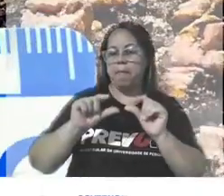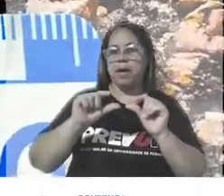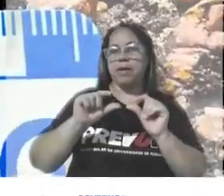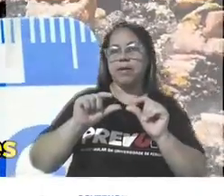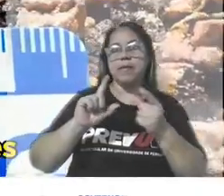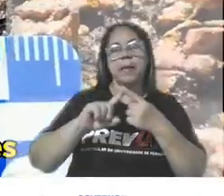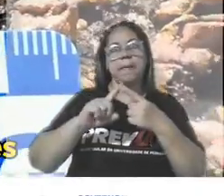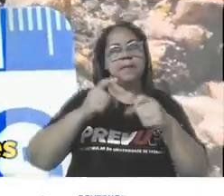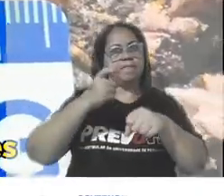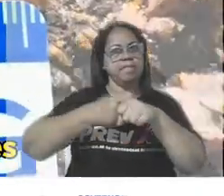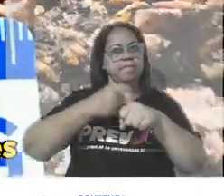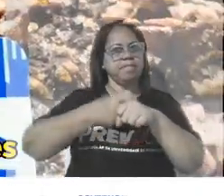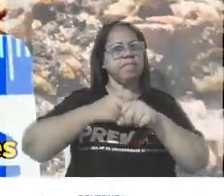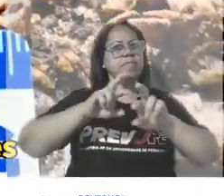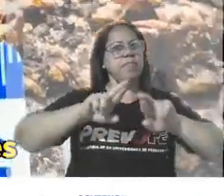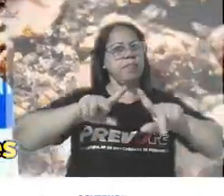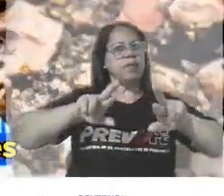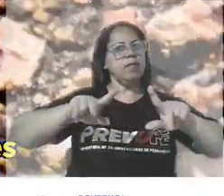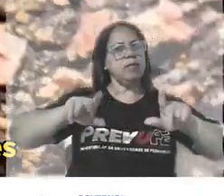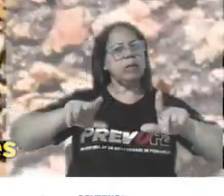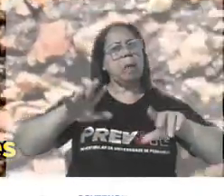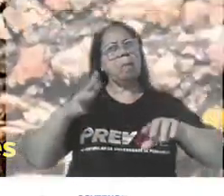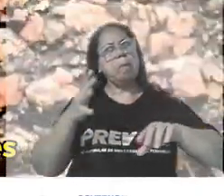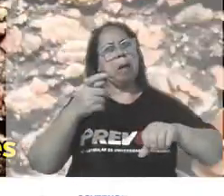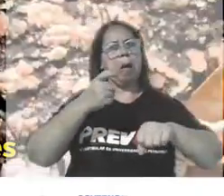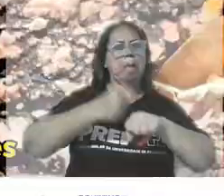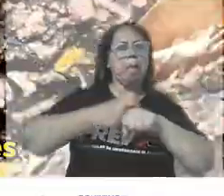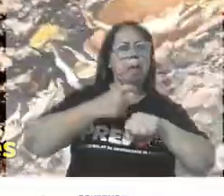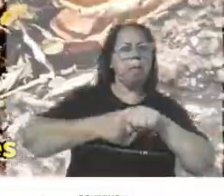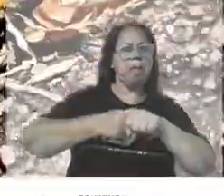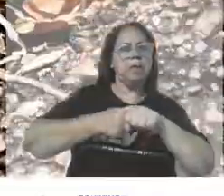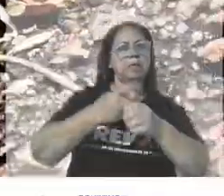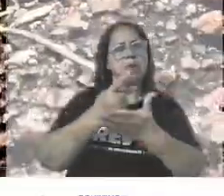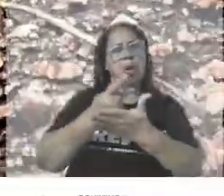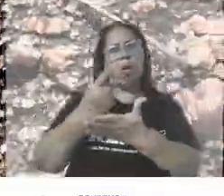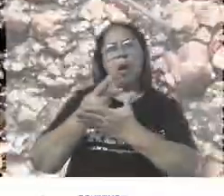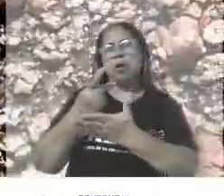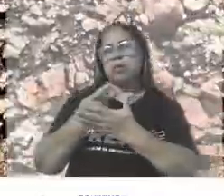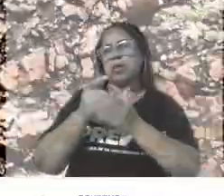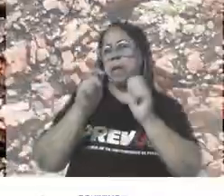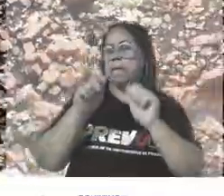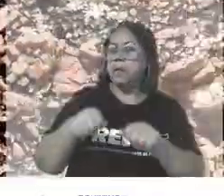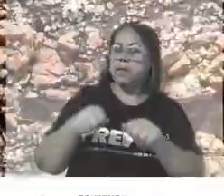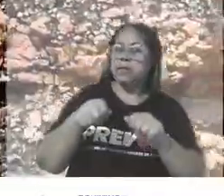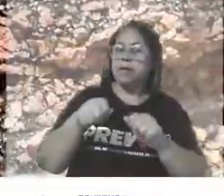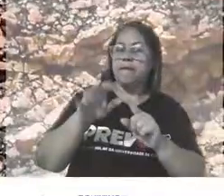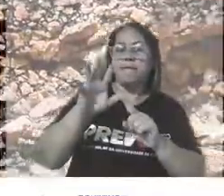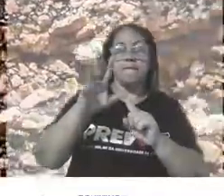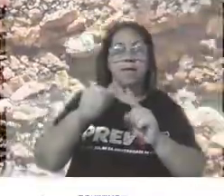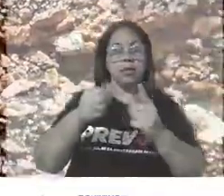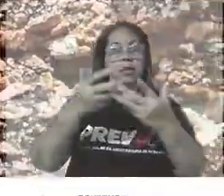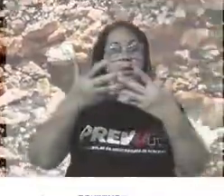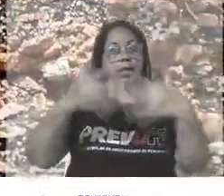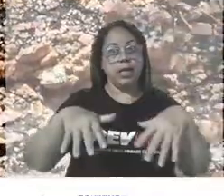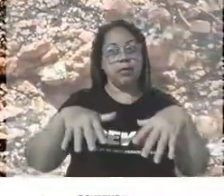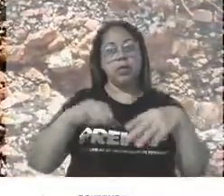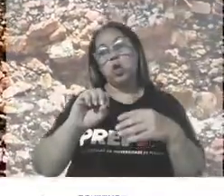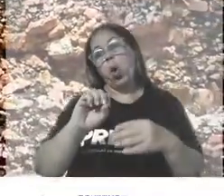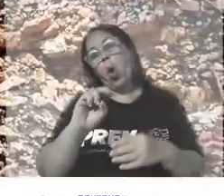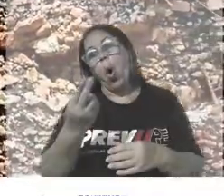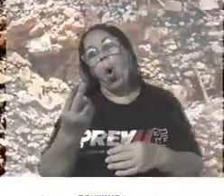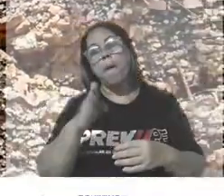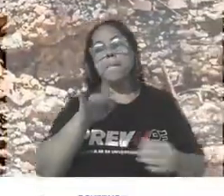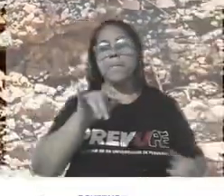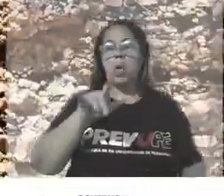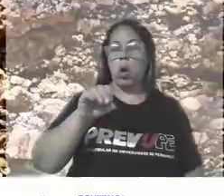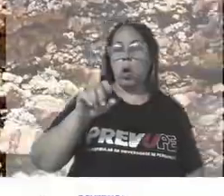dureza, ela vai resistir mais ou menos a ação dos agentes que podem ser físicos da natureza ou podem ser biológicos,